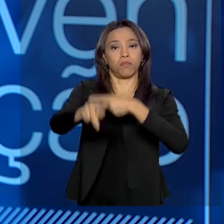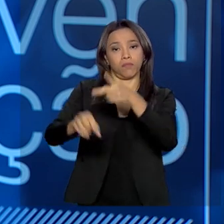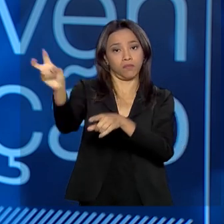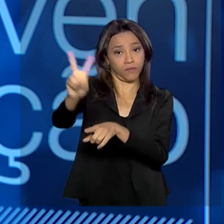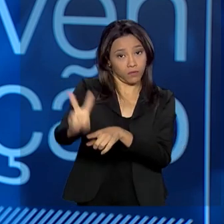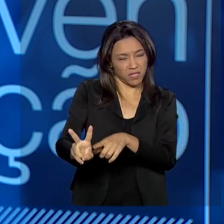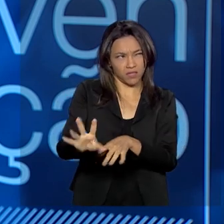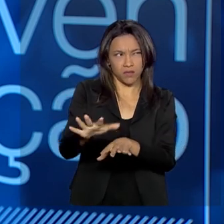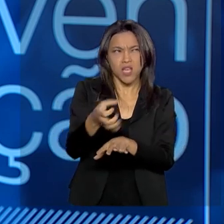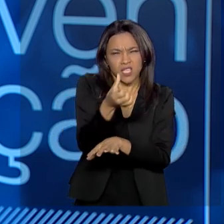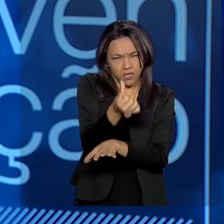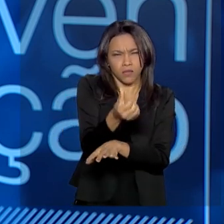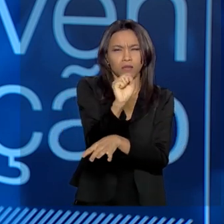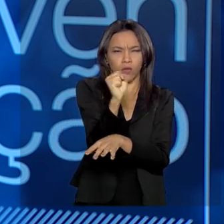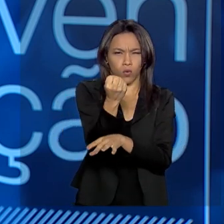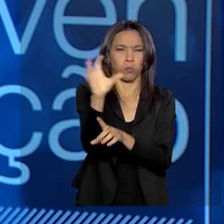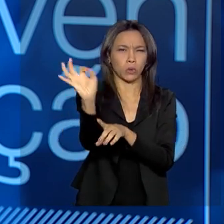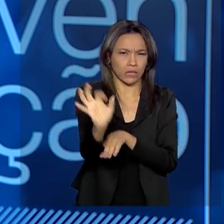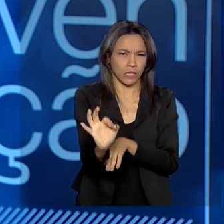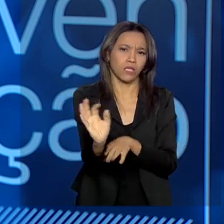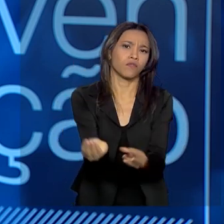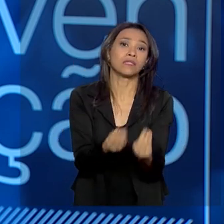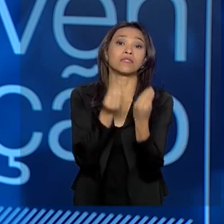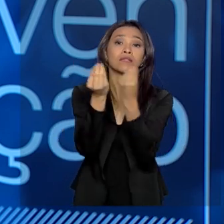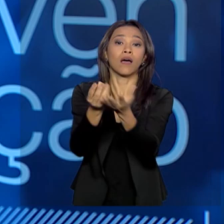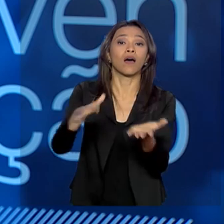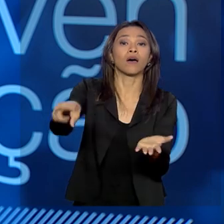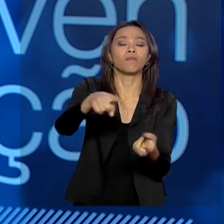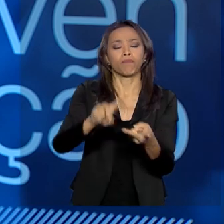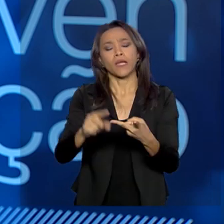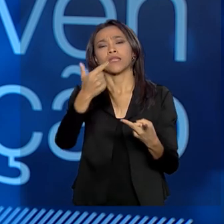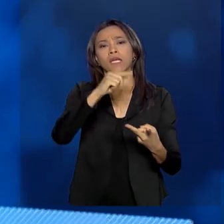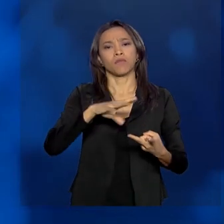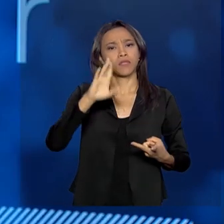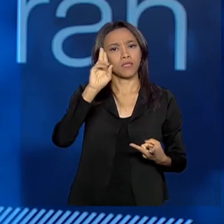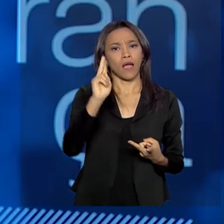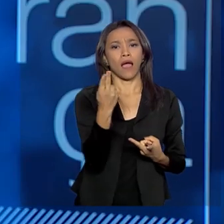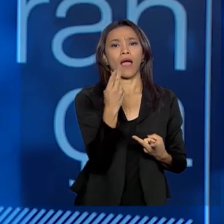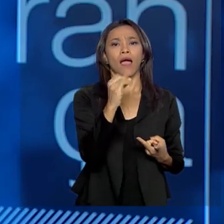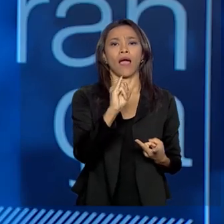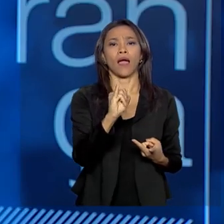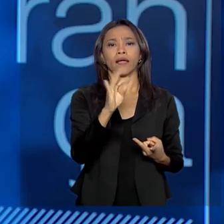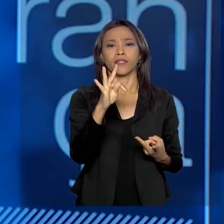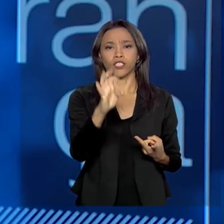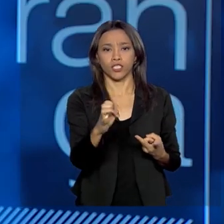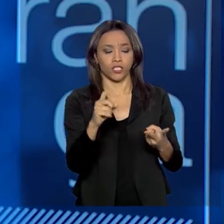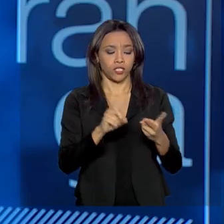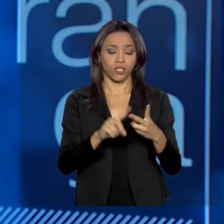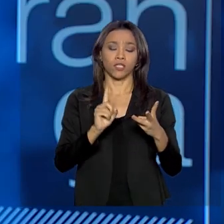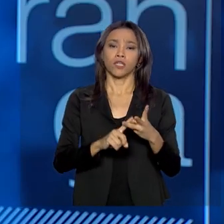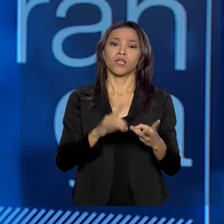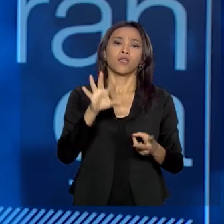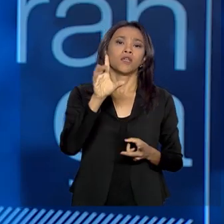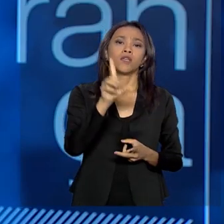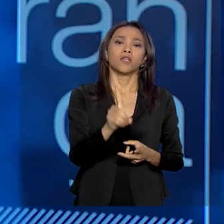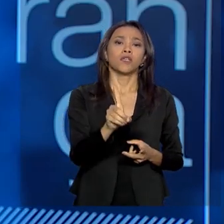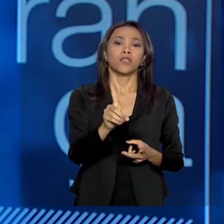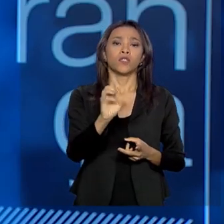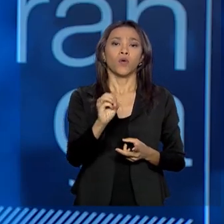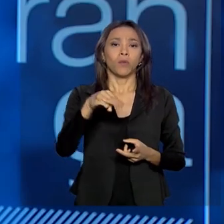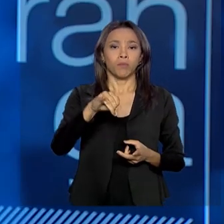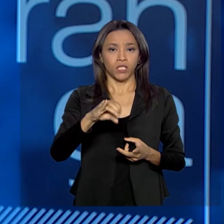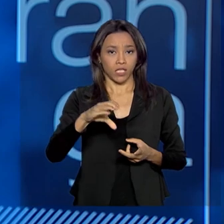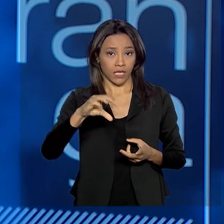como 68%. Também temos os haitianos, os dominicanos, africanos, nesse